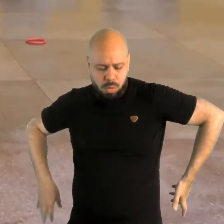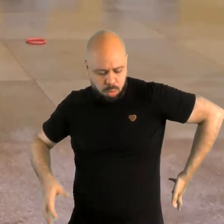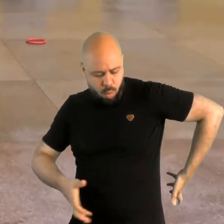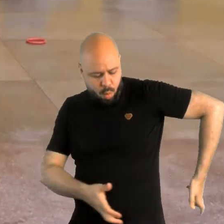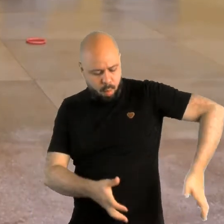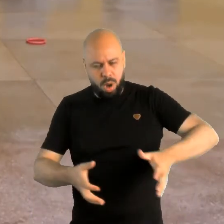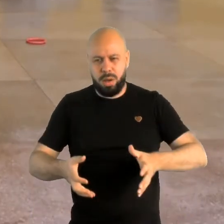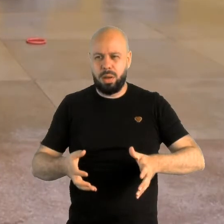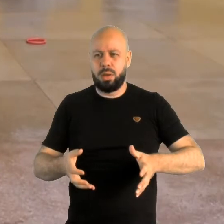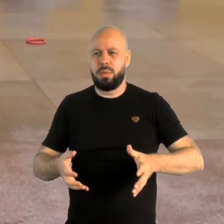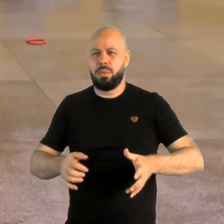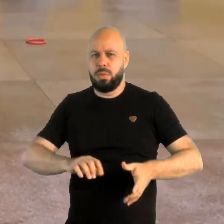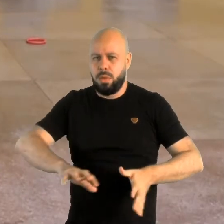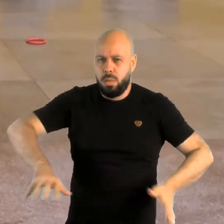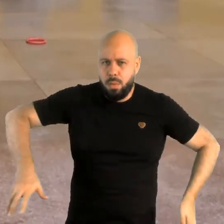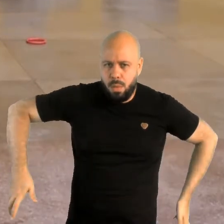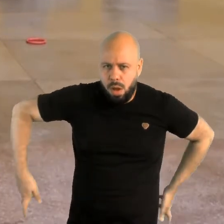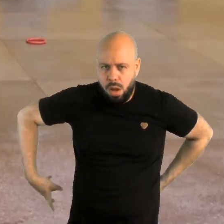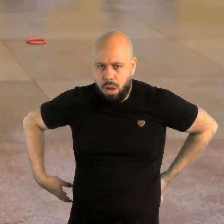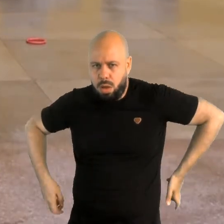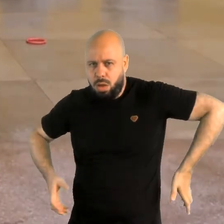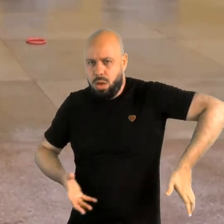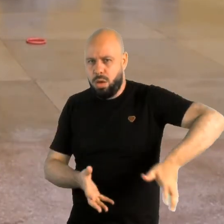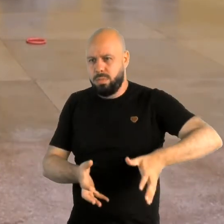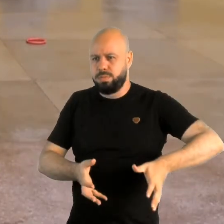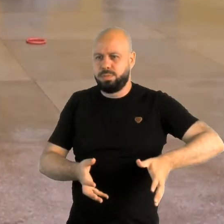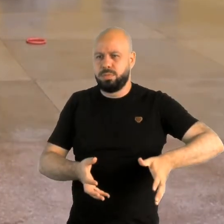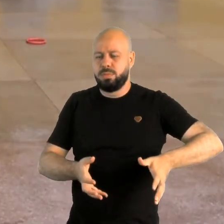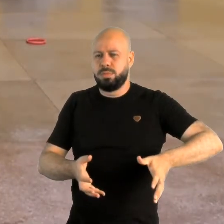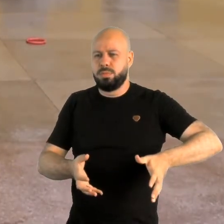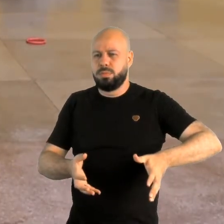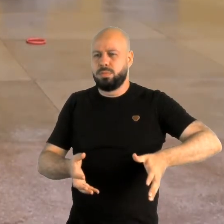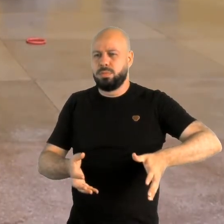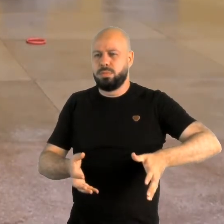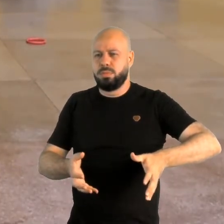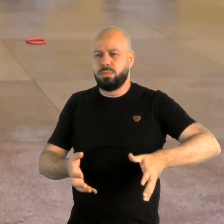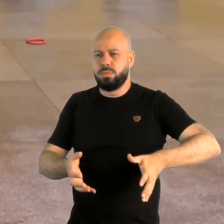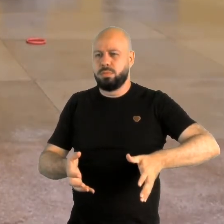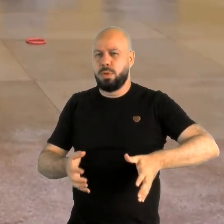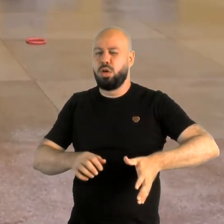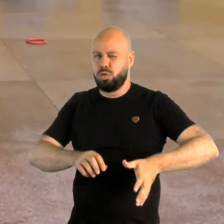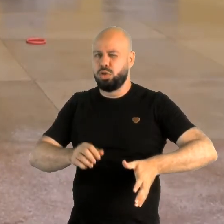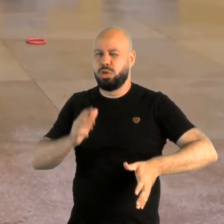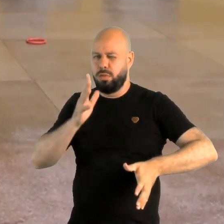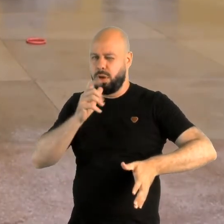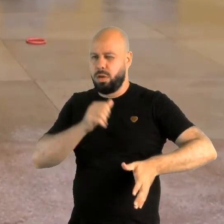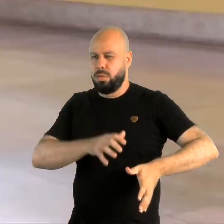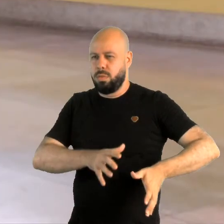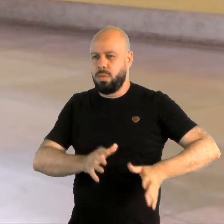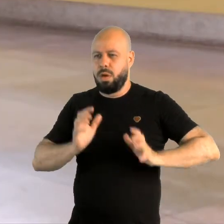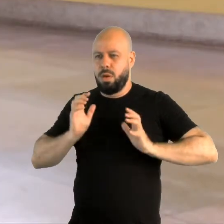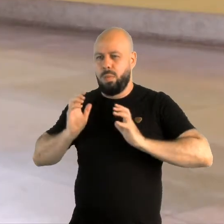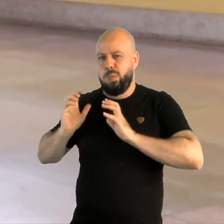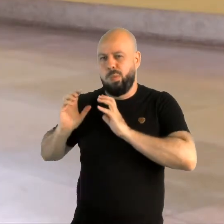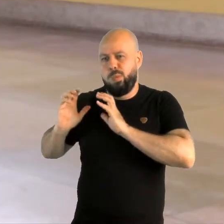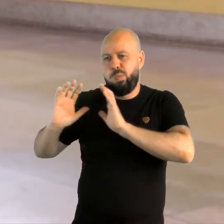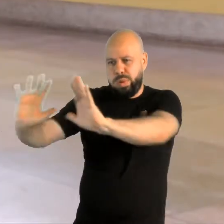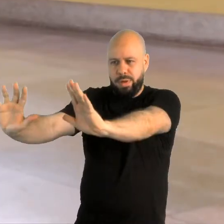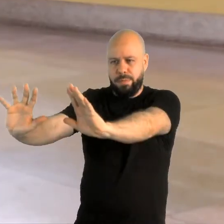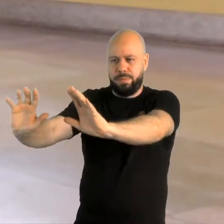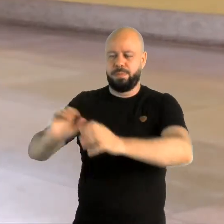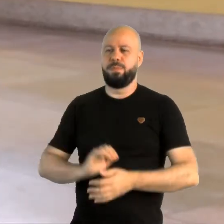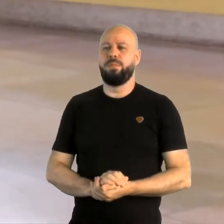Então, eu vou começar girando a bola, cintura. Estou fazendo devagar. Passe ombro.